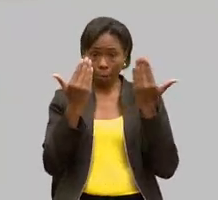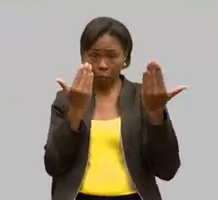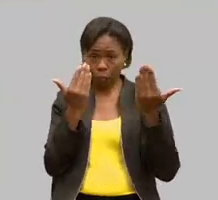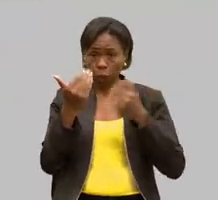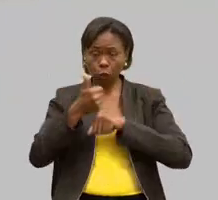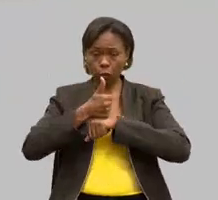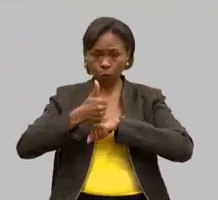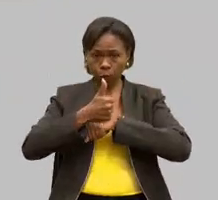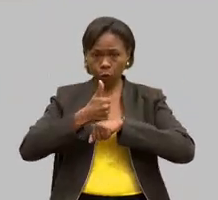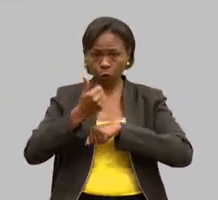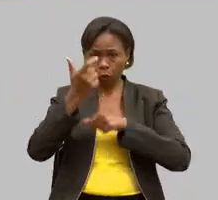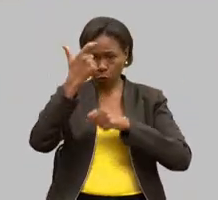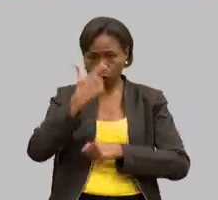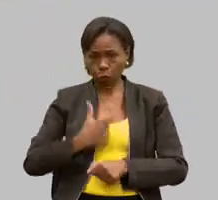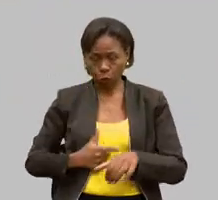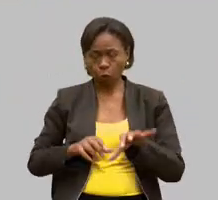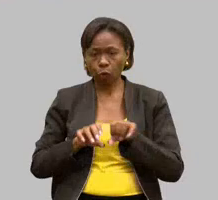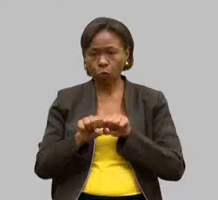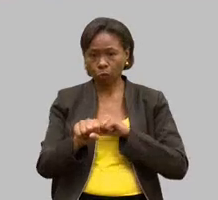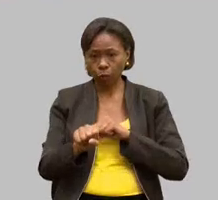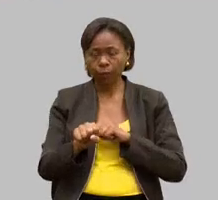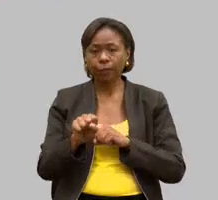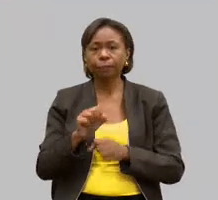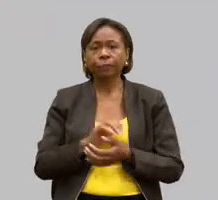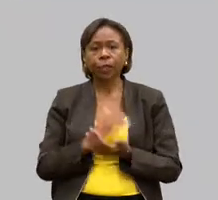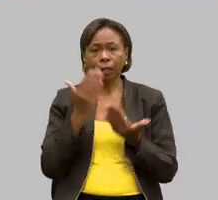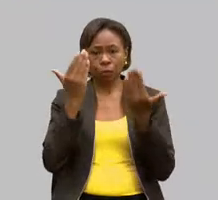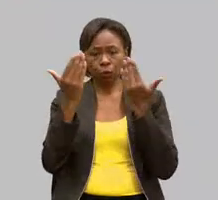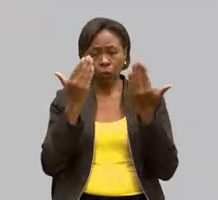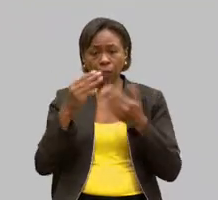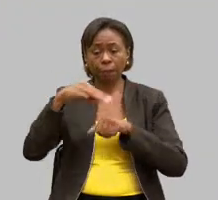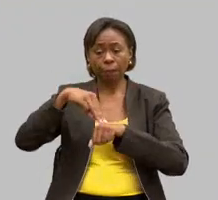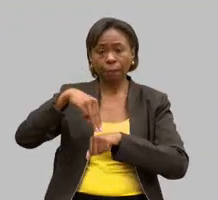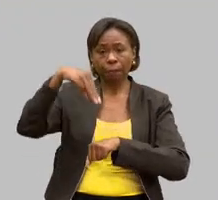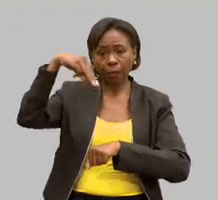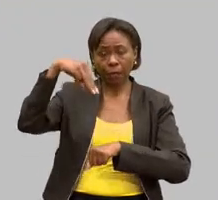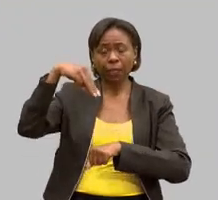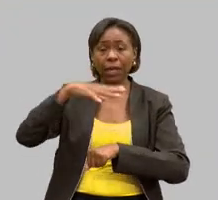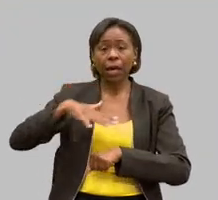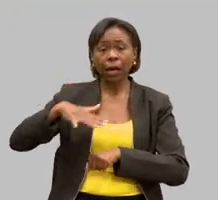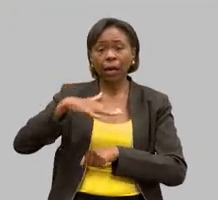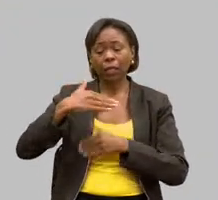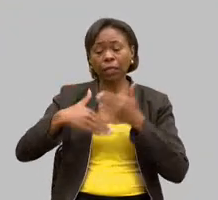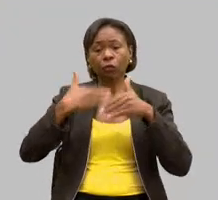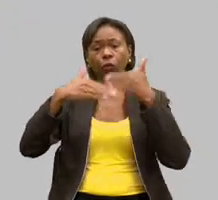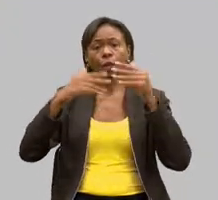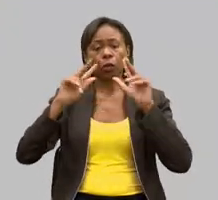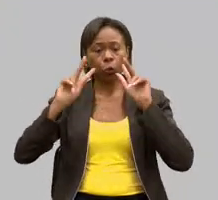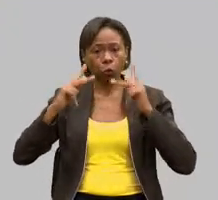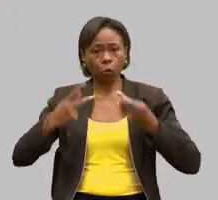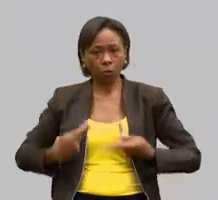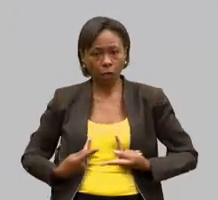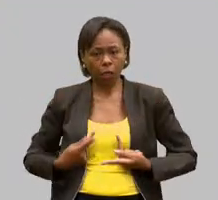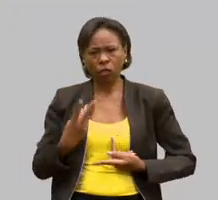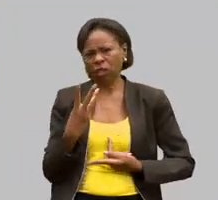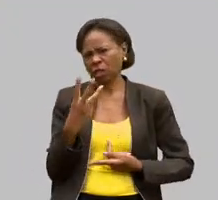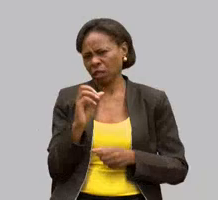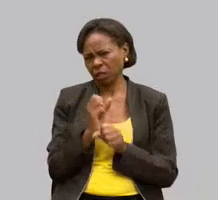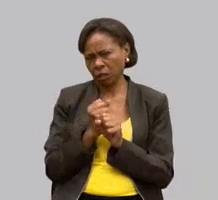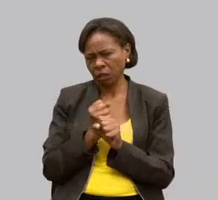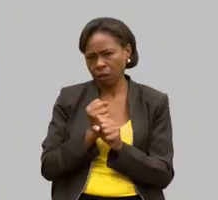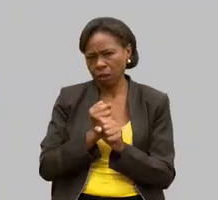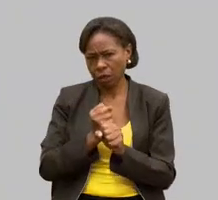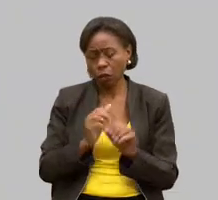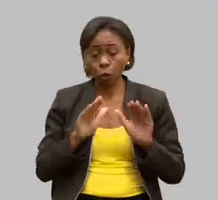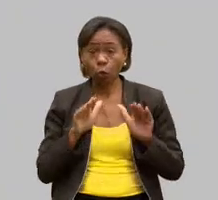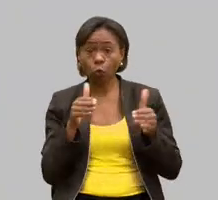psicologia sou mestre na área de desenvolvimento humano atuo há 30 anos com pessoas com deficiência e